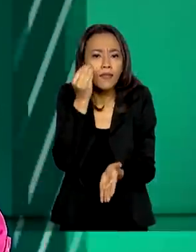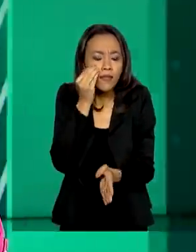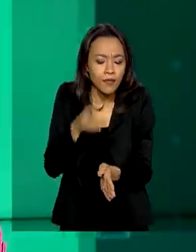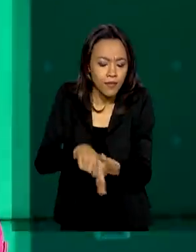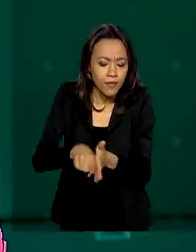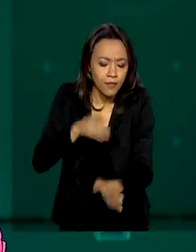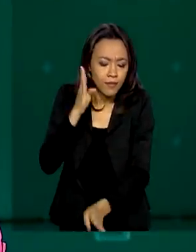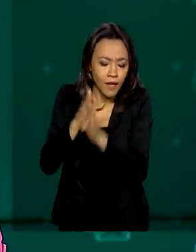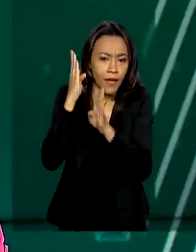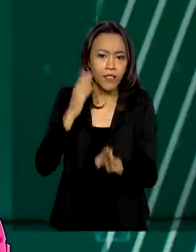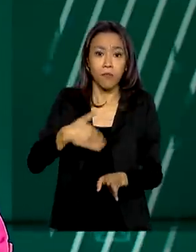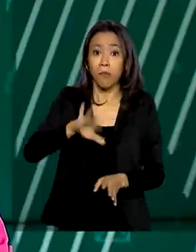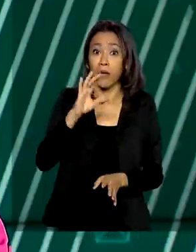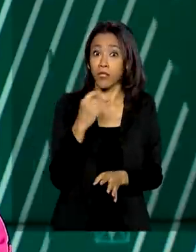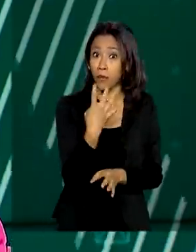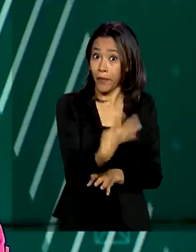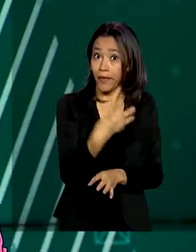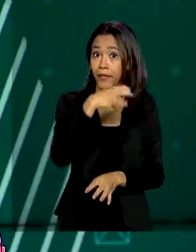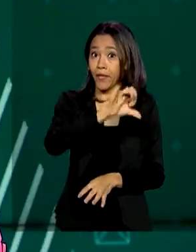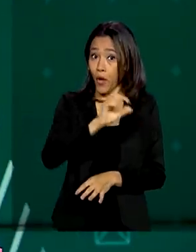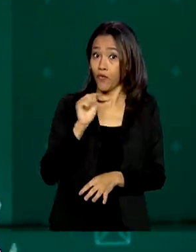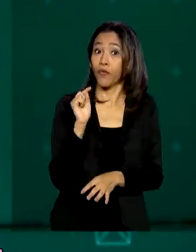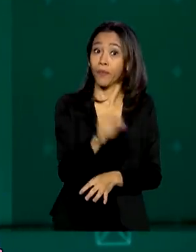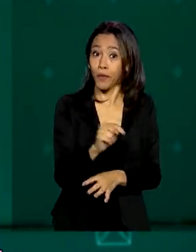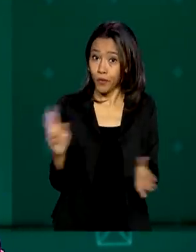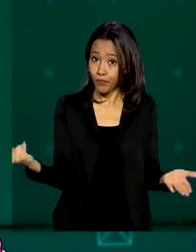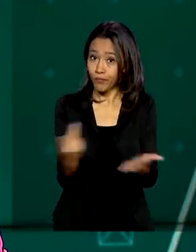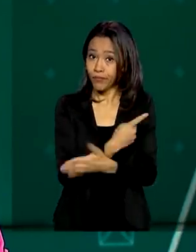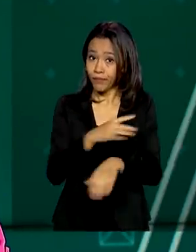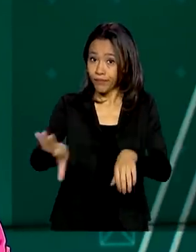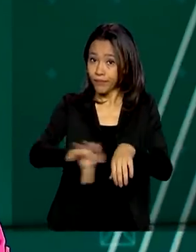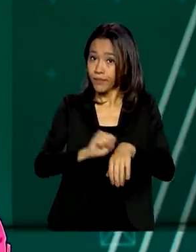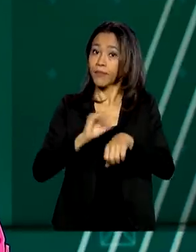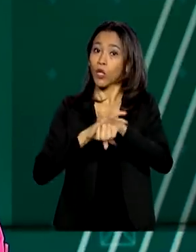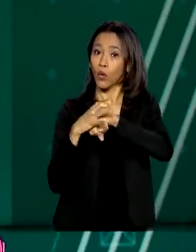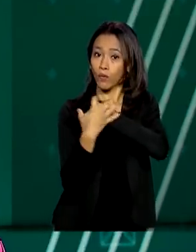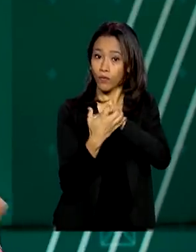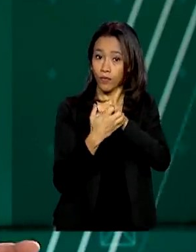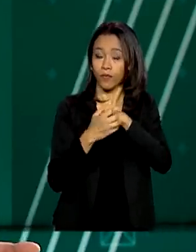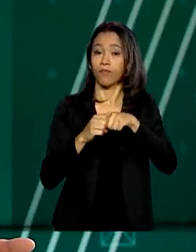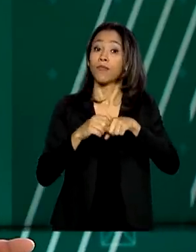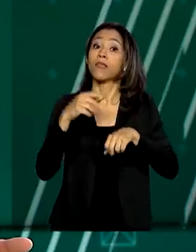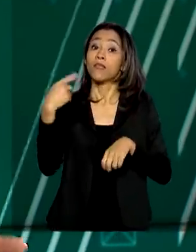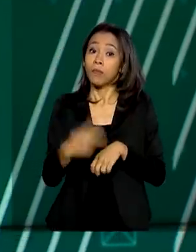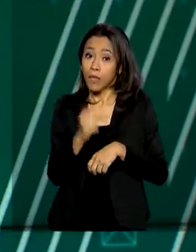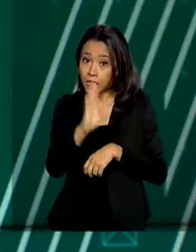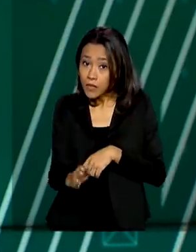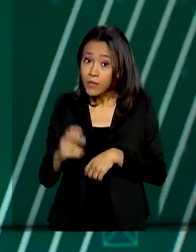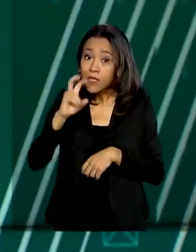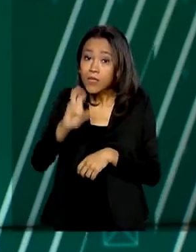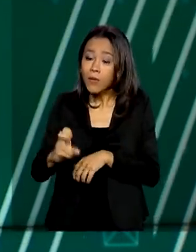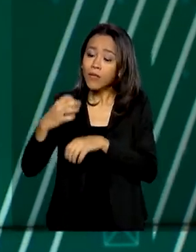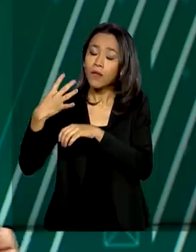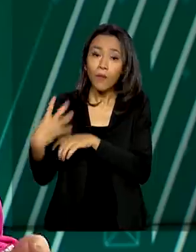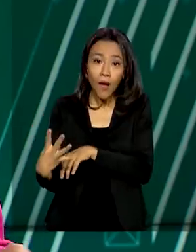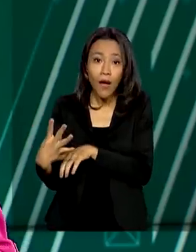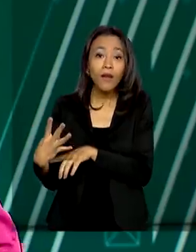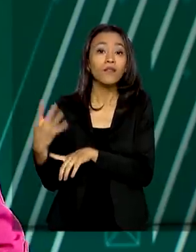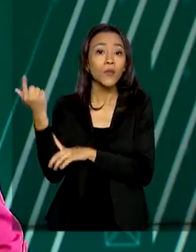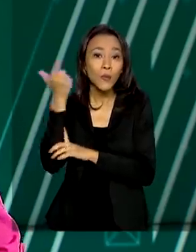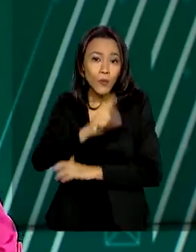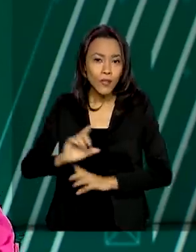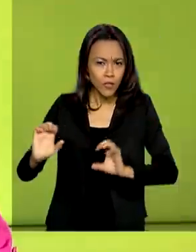mais de 49 mil casos de Covid-19 no Brasil. 54% dos pacientes estão recuperados,